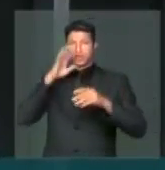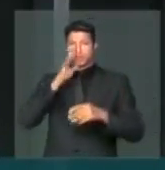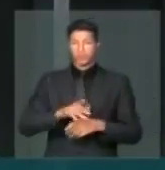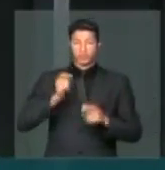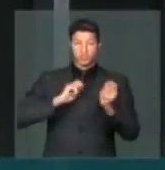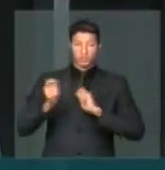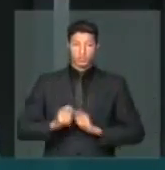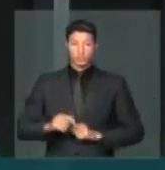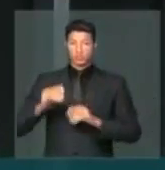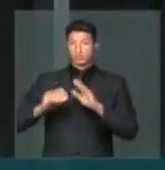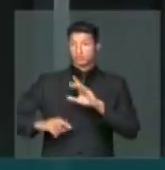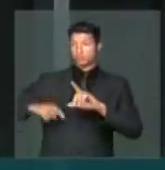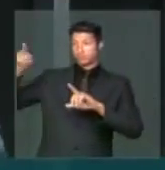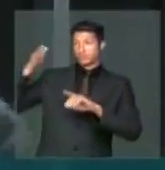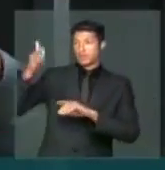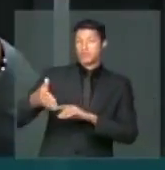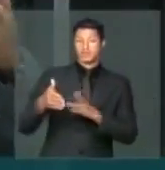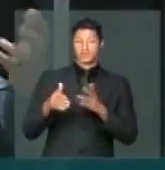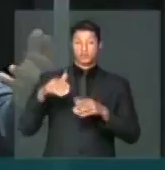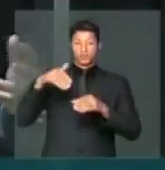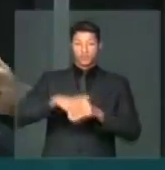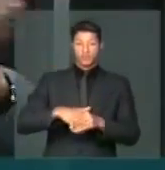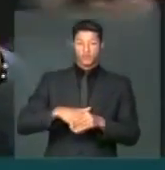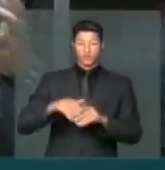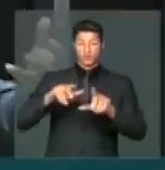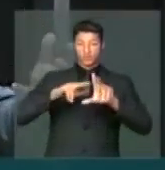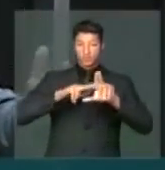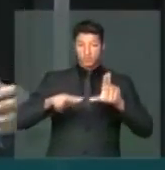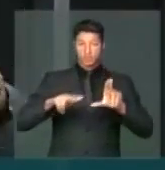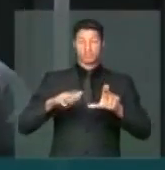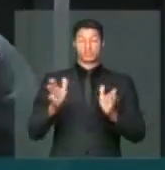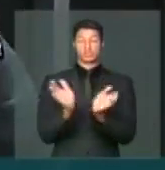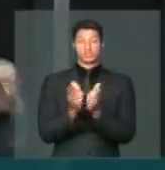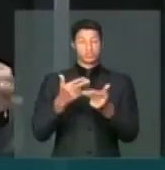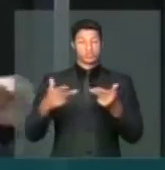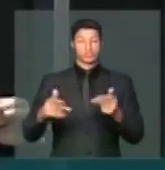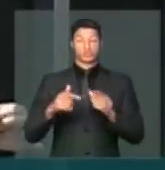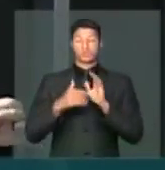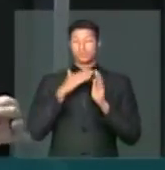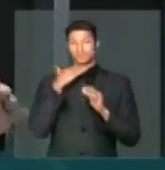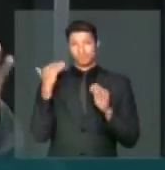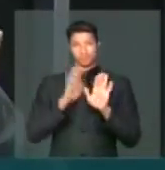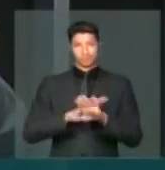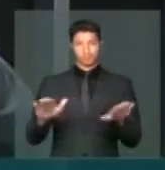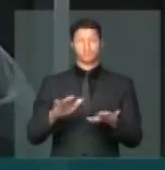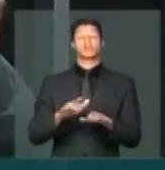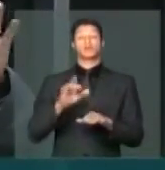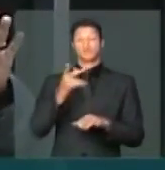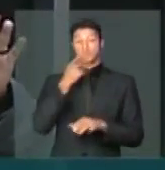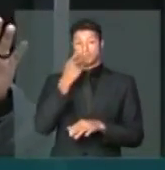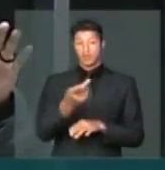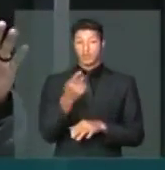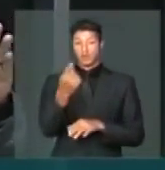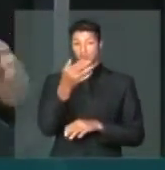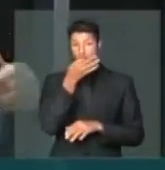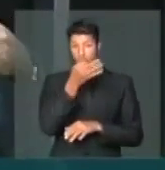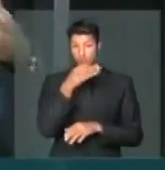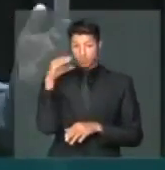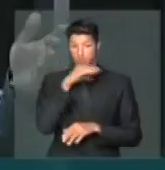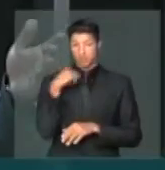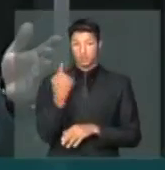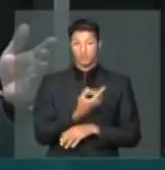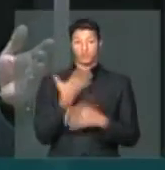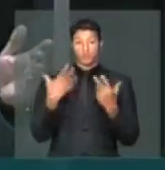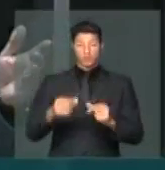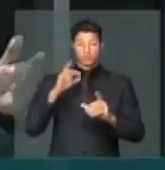econômico, quem se classificar entra, o voto da legenda, o voto partidário morre. Só para falar um comentário breve,